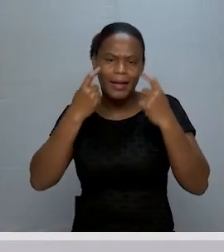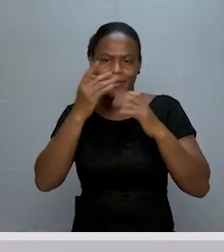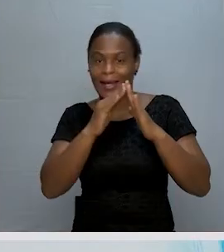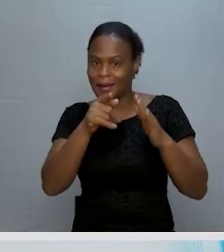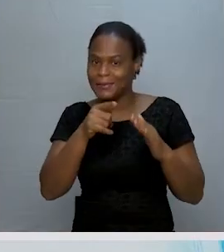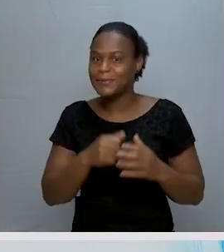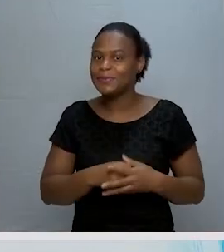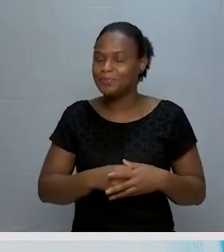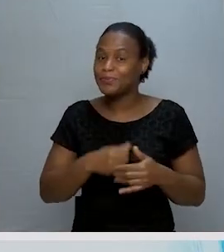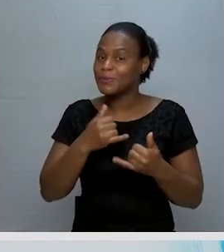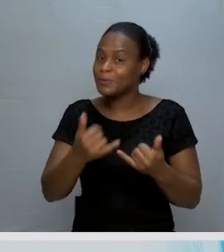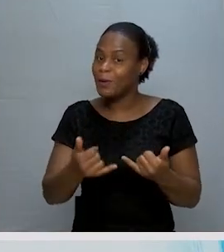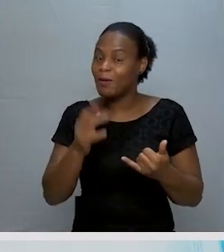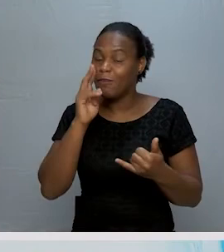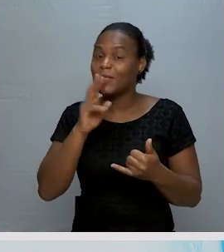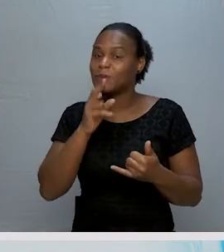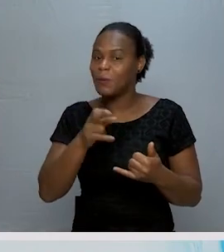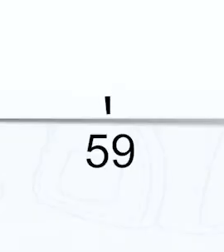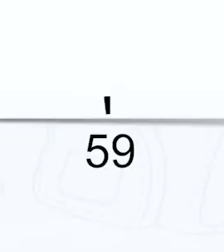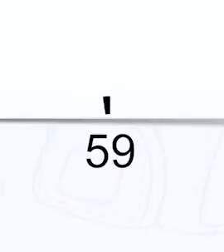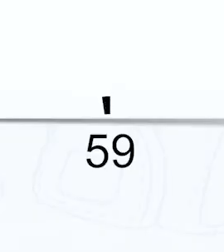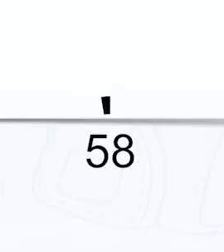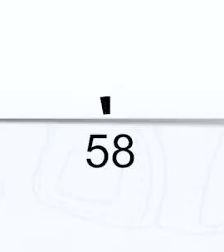em casa. E de seguida vamos ver a resposta. Diz o